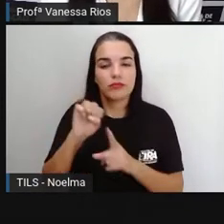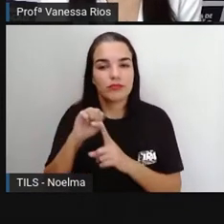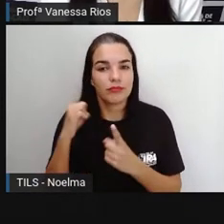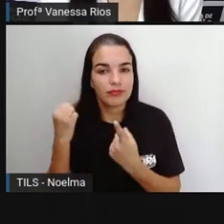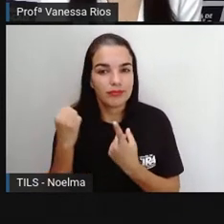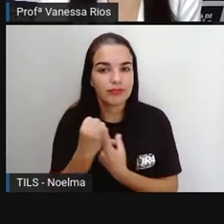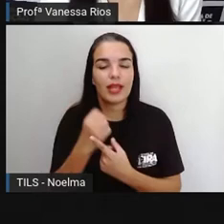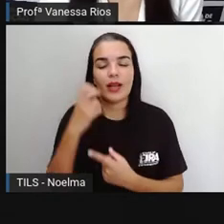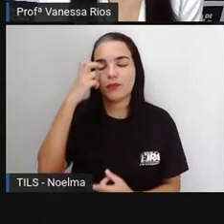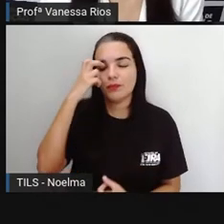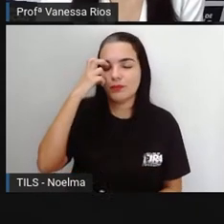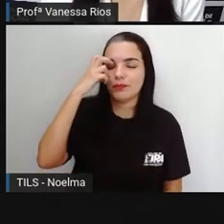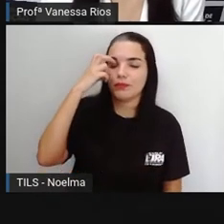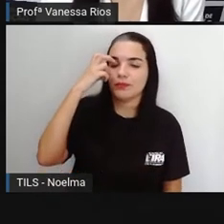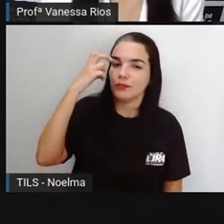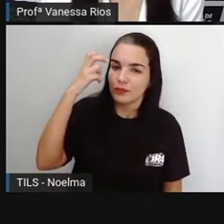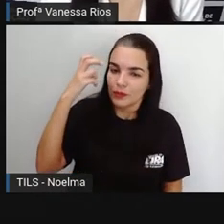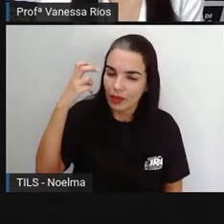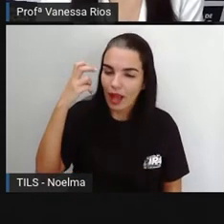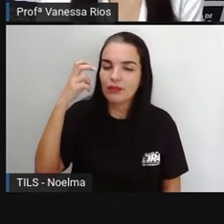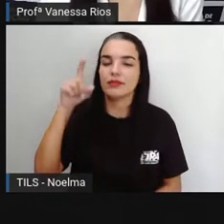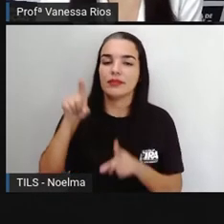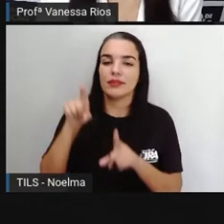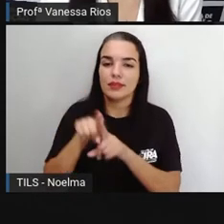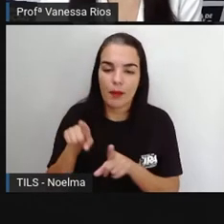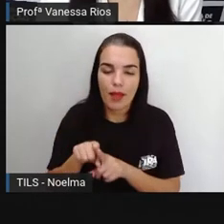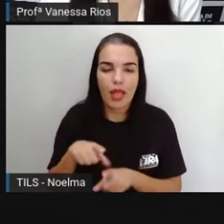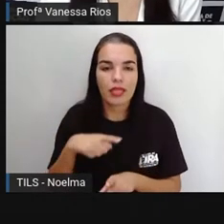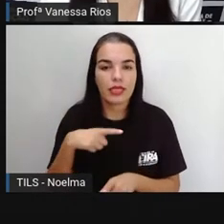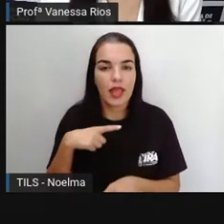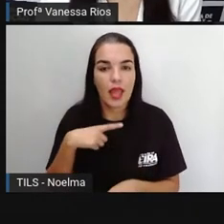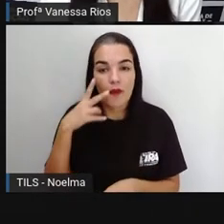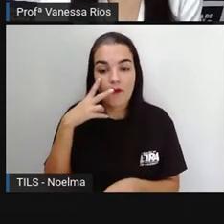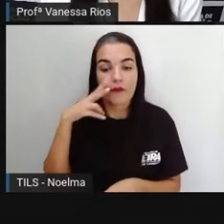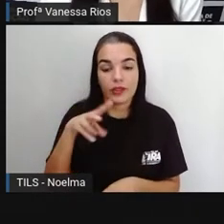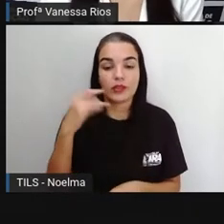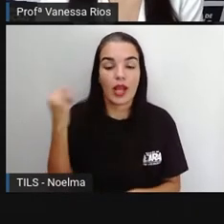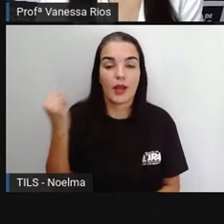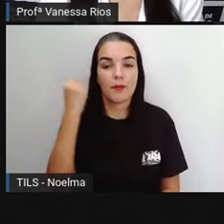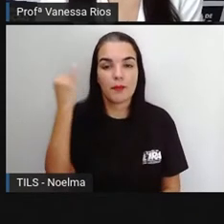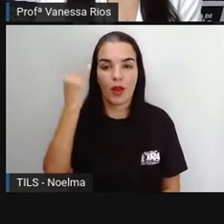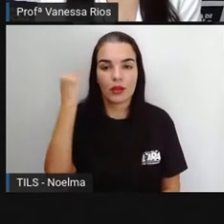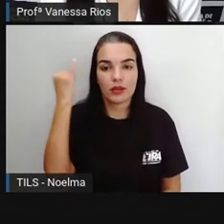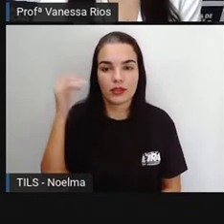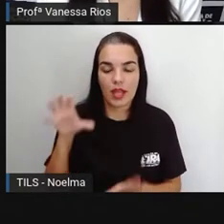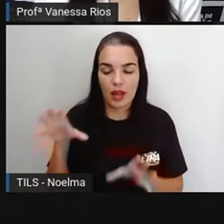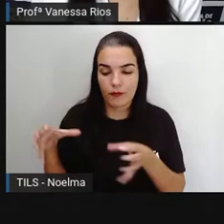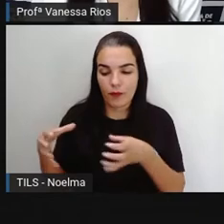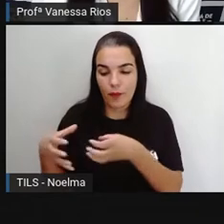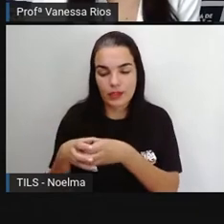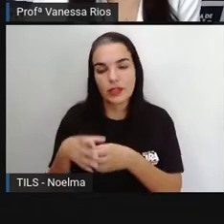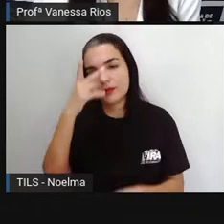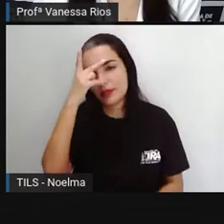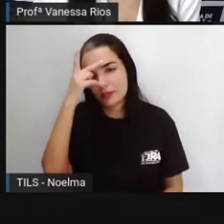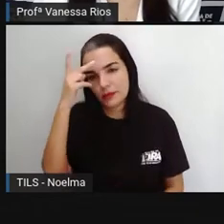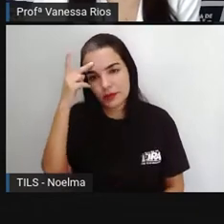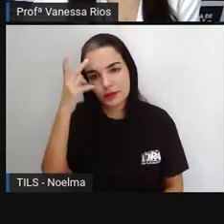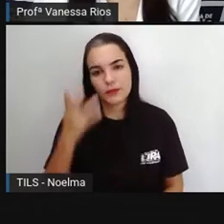né? Culturais. E que são aí reconhecidos em sua importância na formação das pessoas.